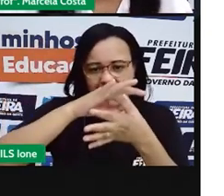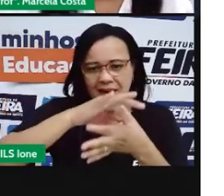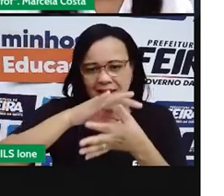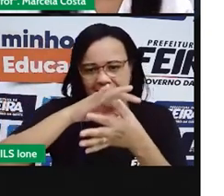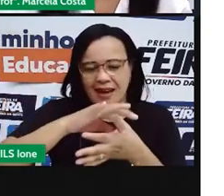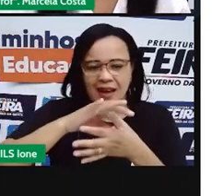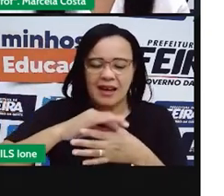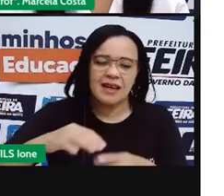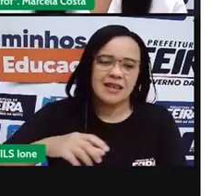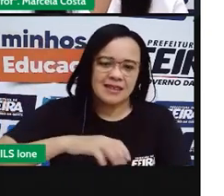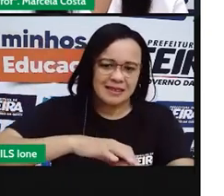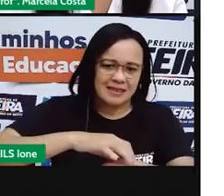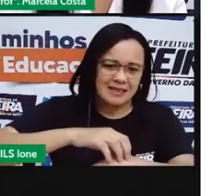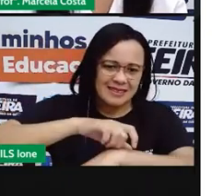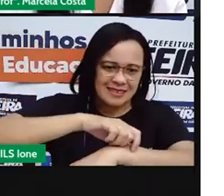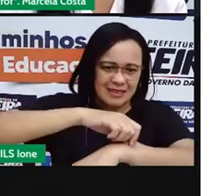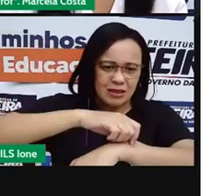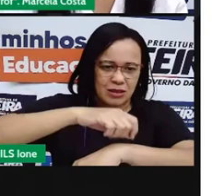vaga.